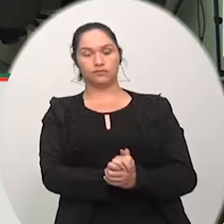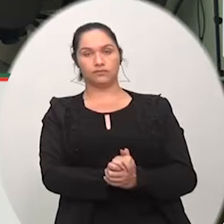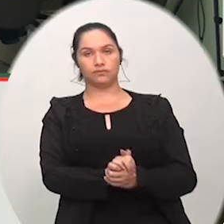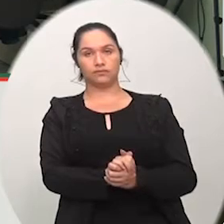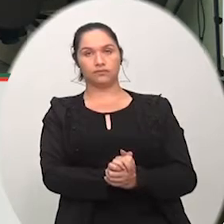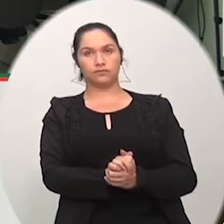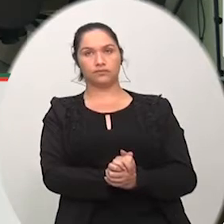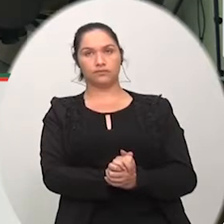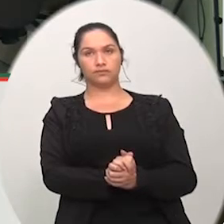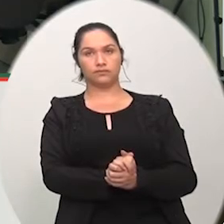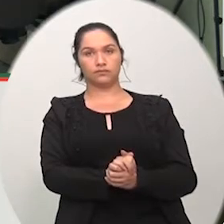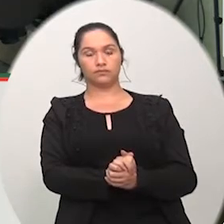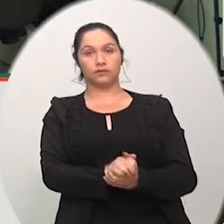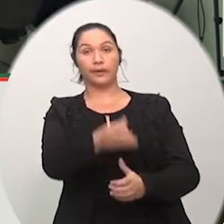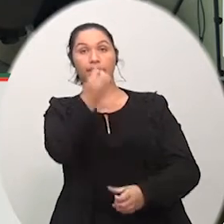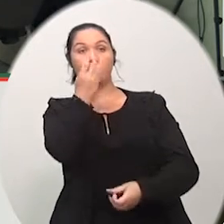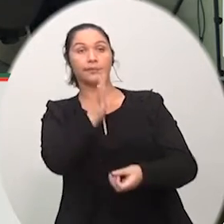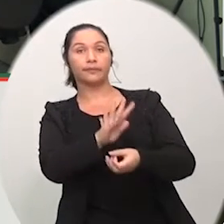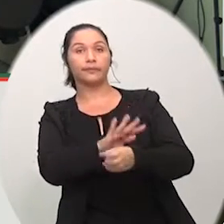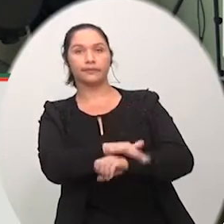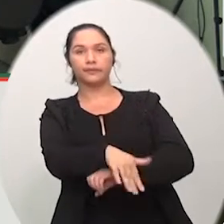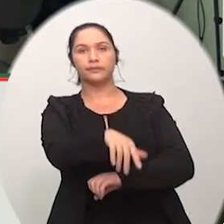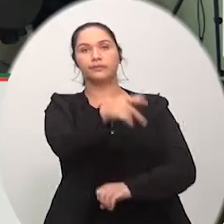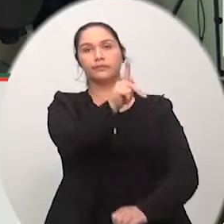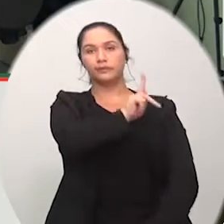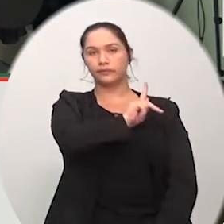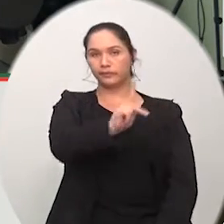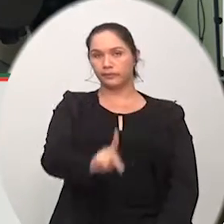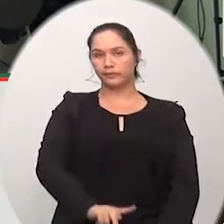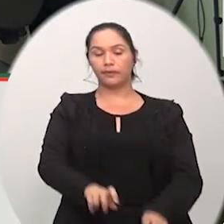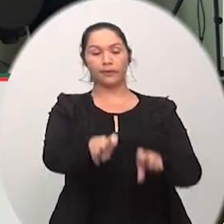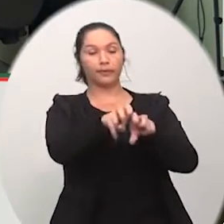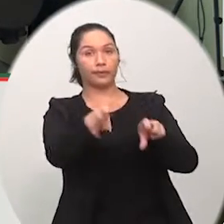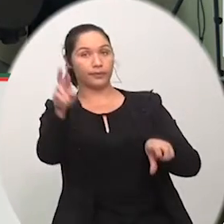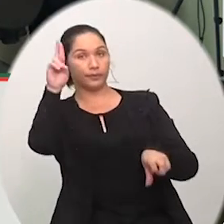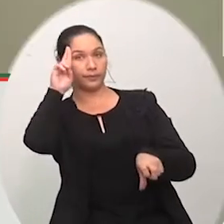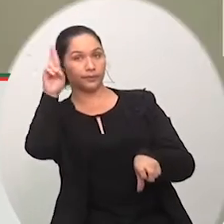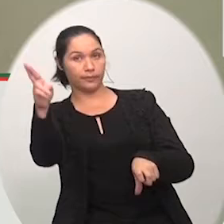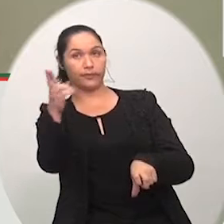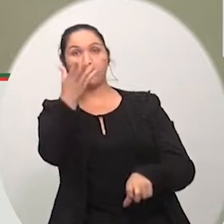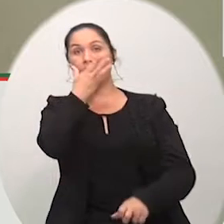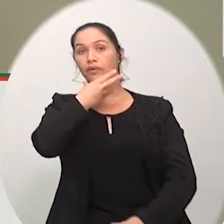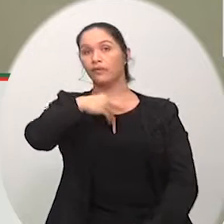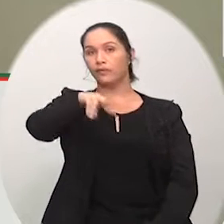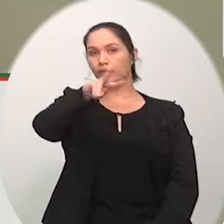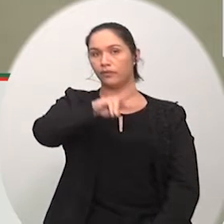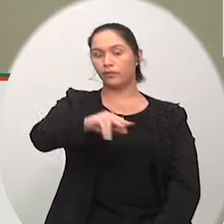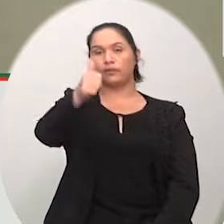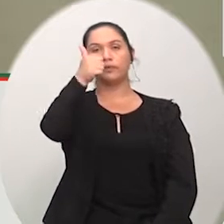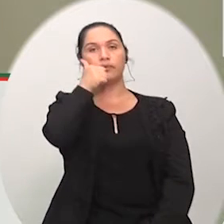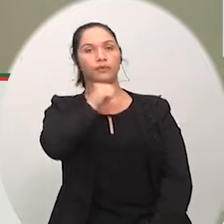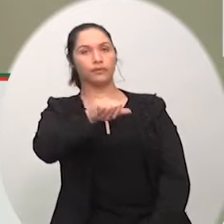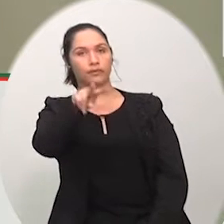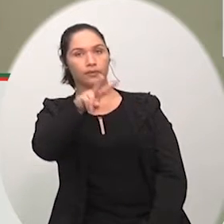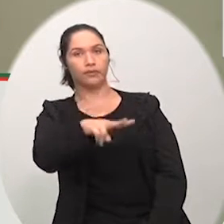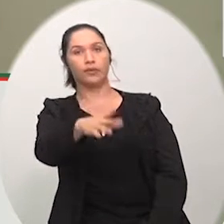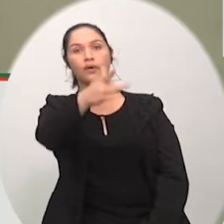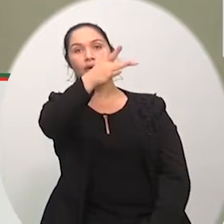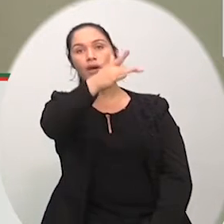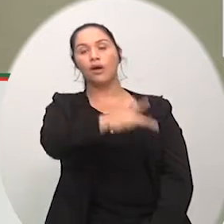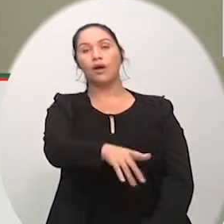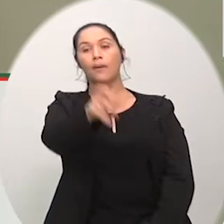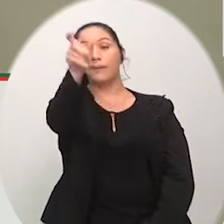Boa noite. Boa noite, presidente. Beleza, vereadores e caríssimos vereadoras, público que nos